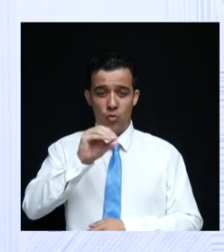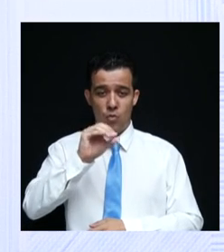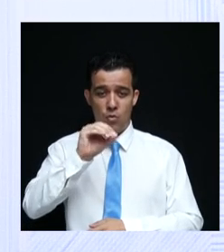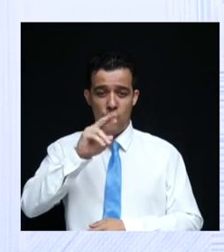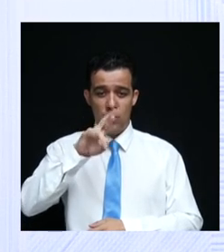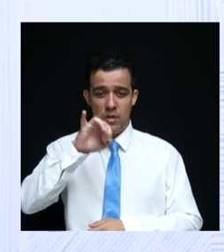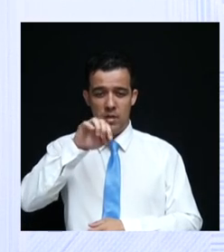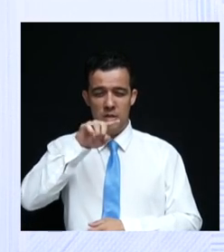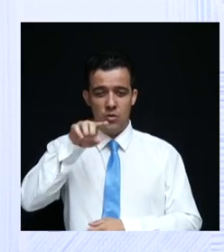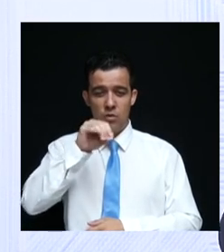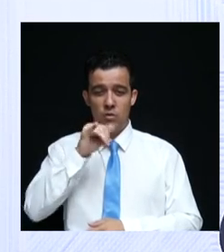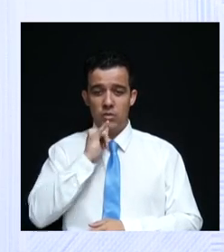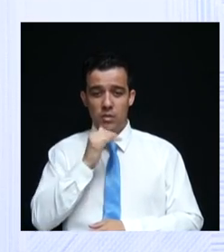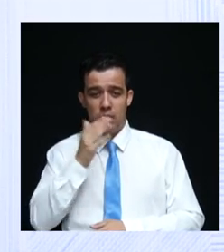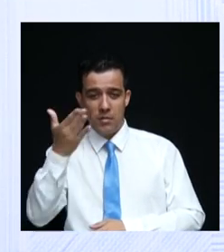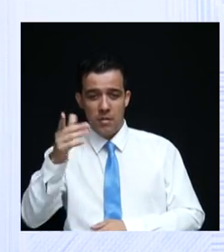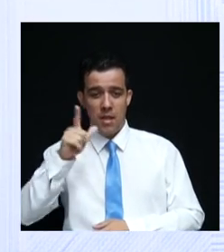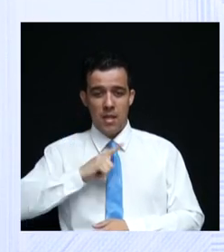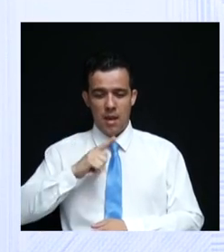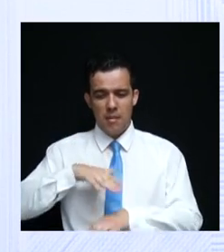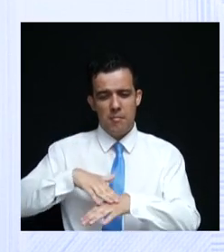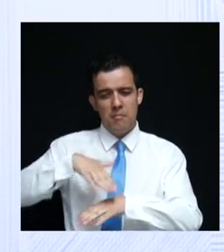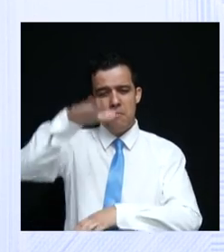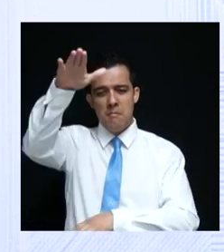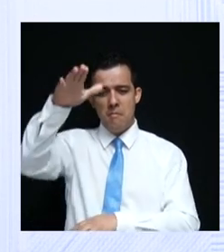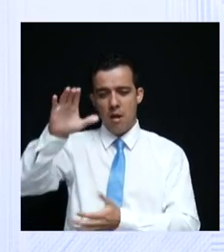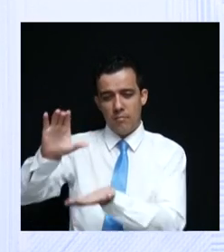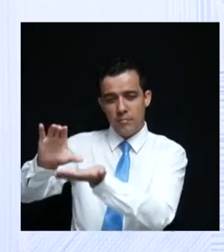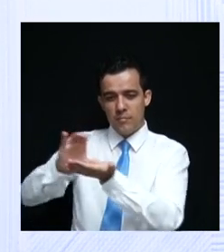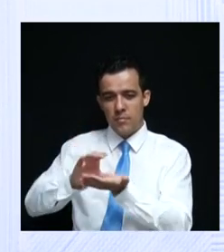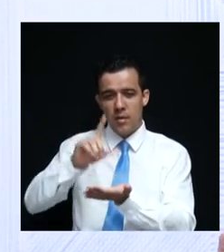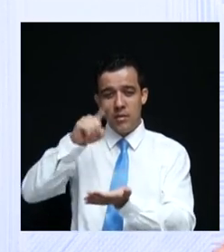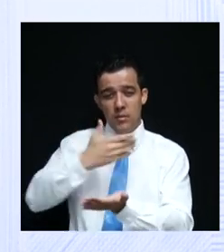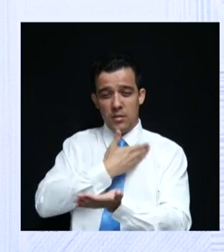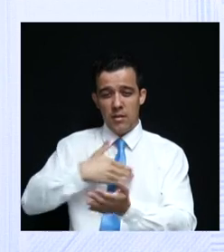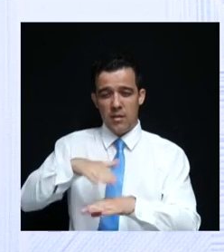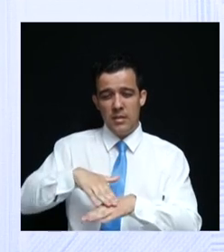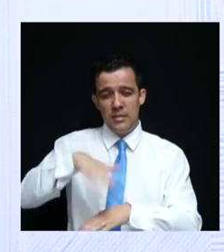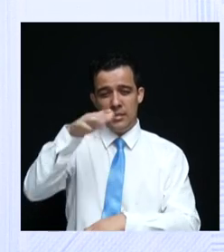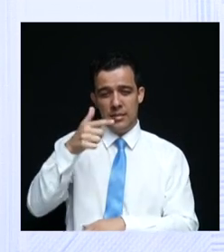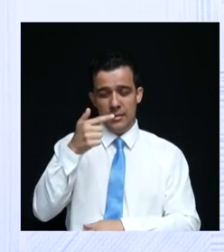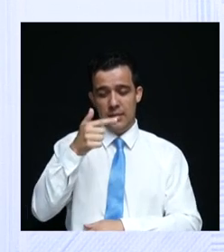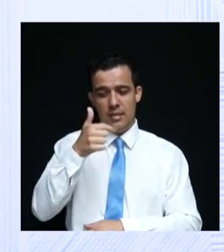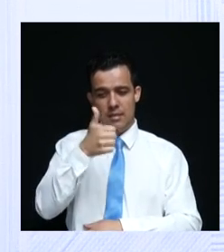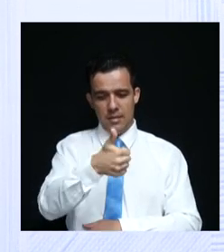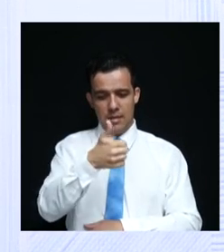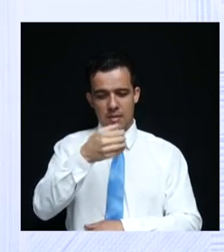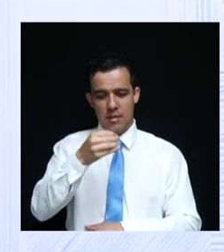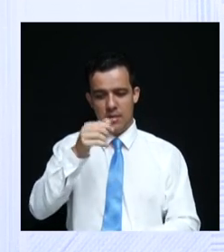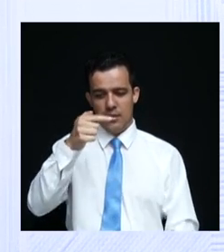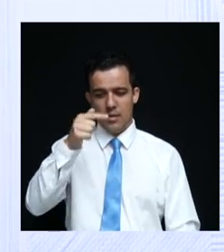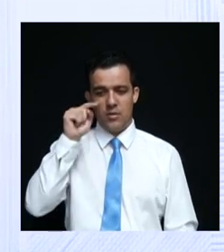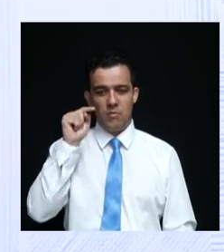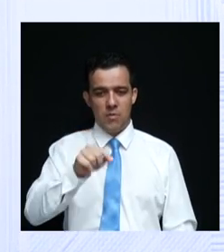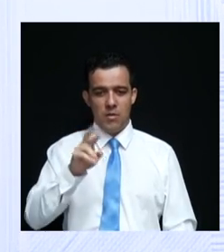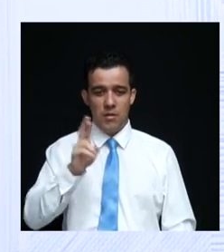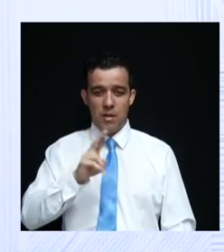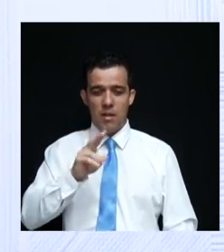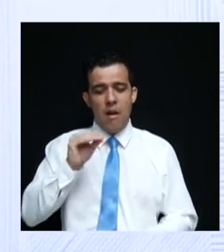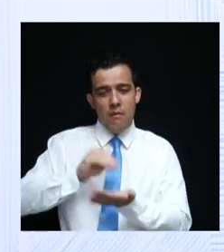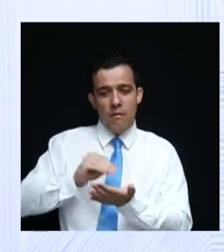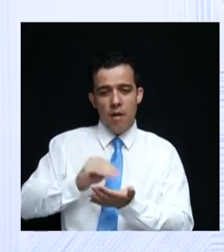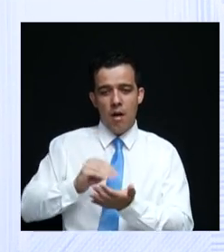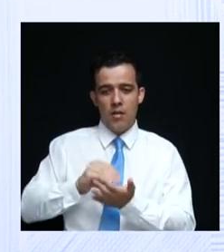Nós temos uma das maiores rendas per capita do estado, passando de 107 mil reais, e, no entanto, faltam políticas públicas para